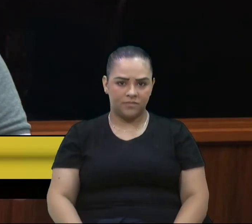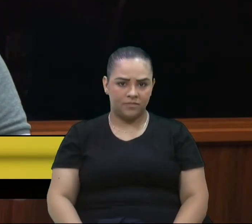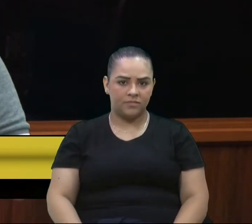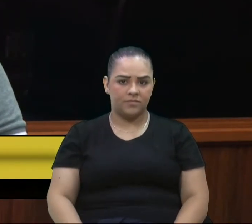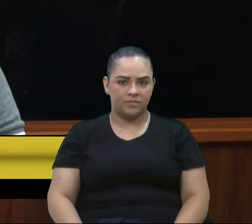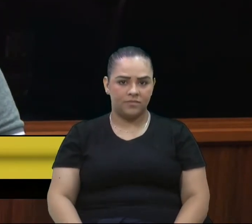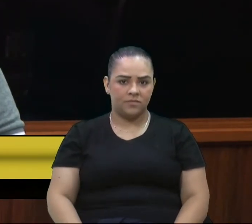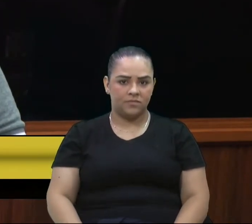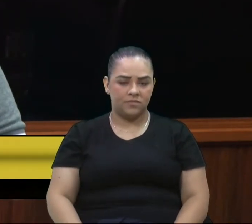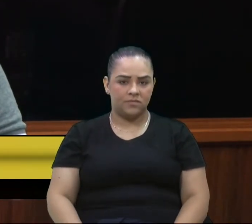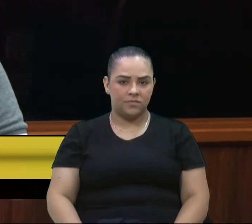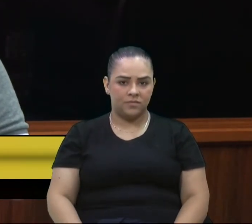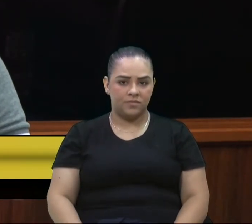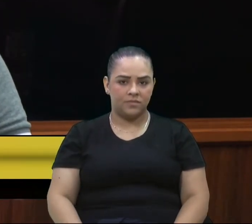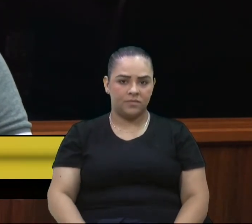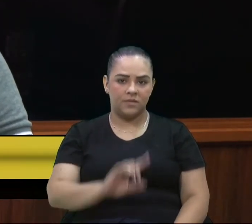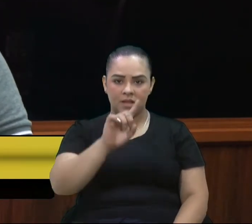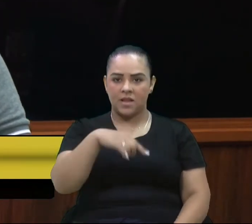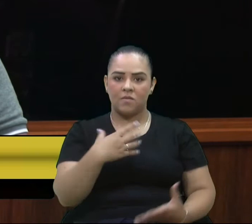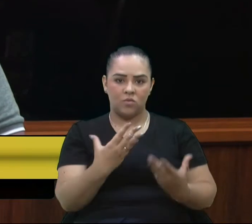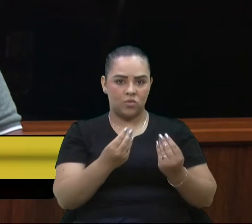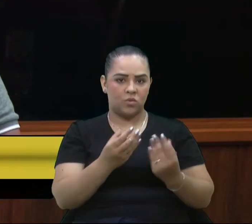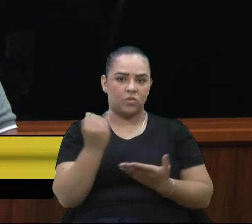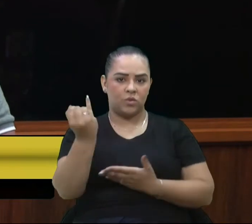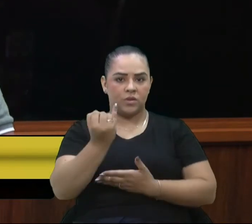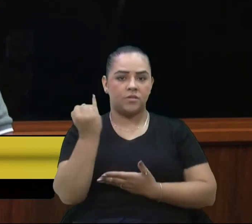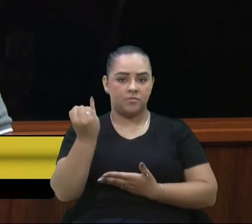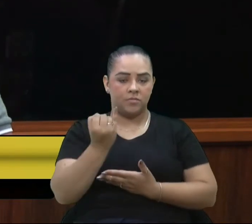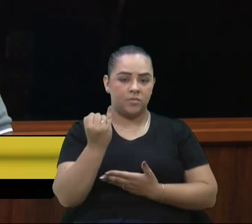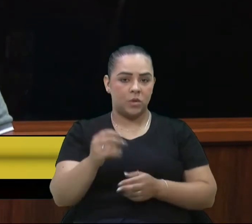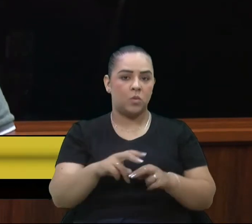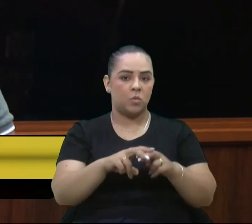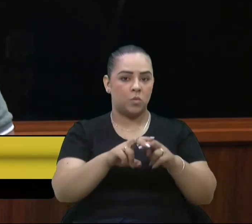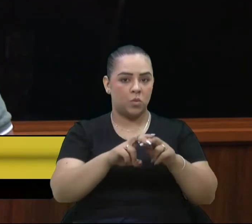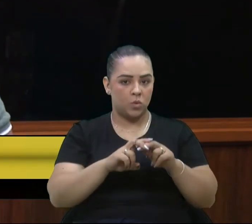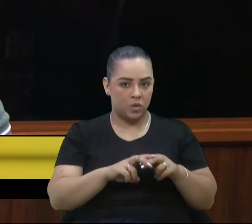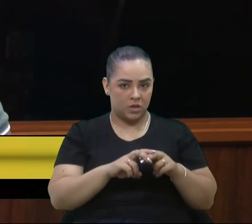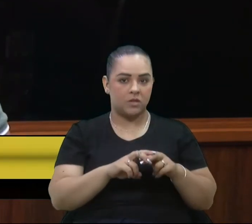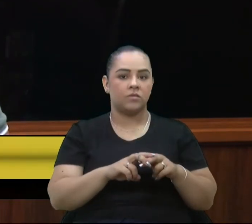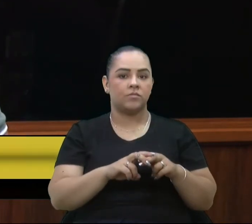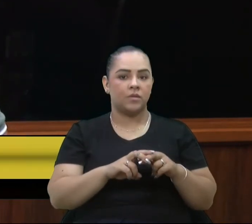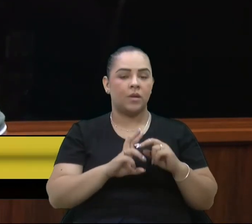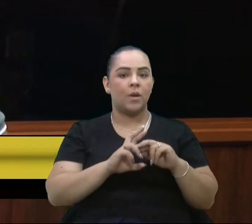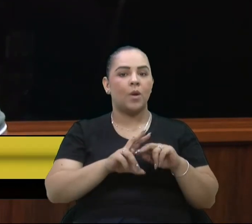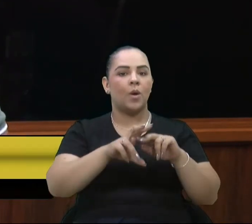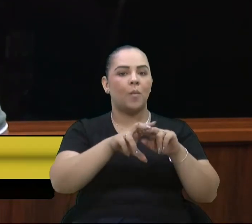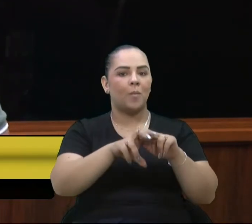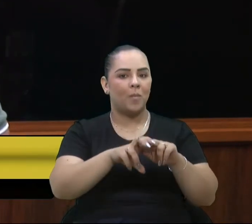de extrema importância e nesse sentido ela precisa